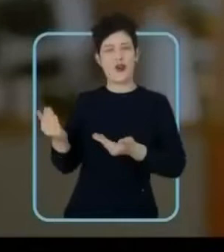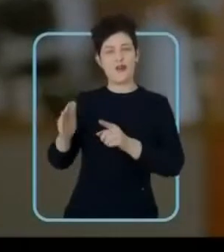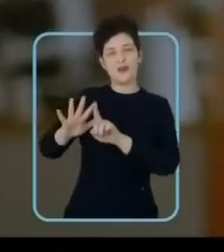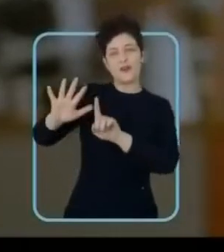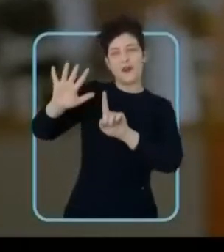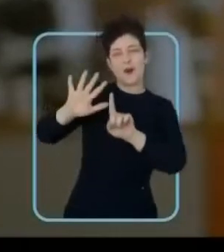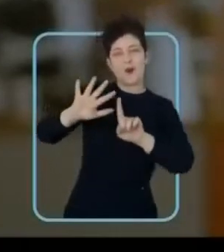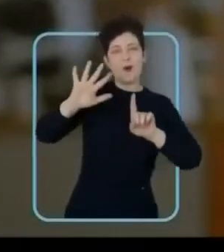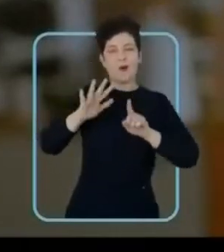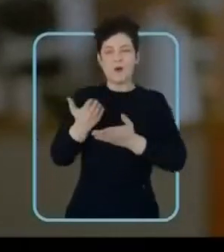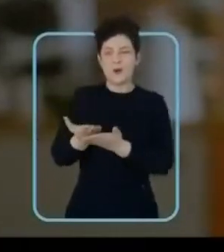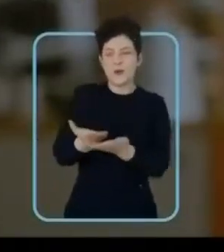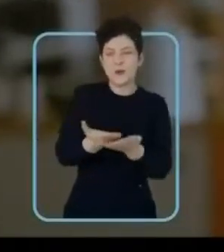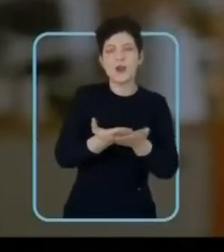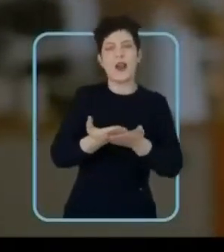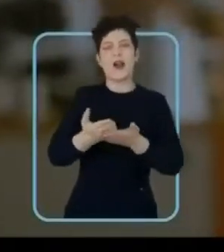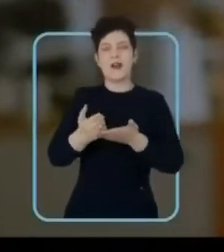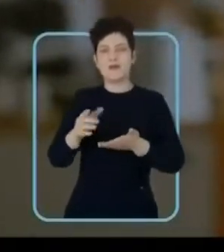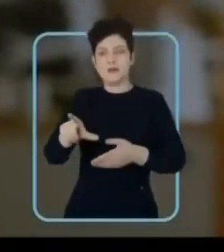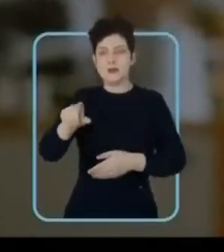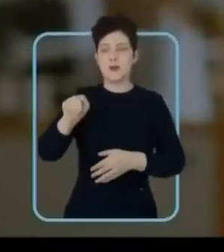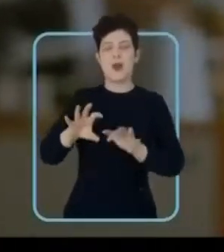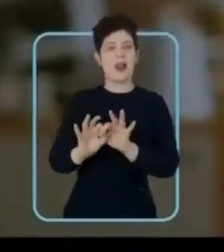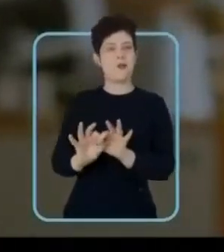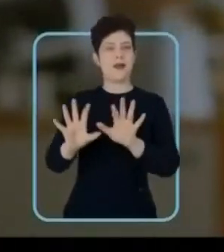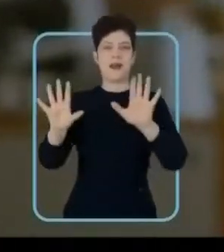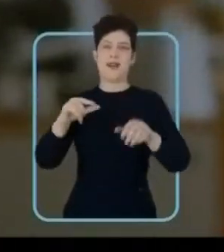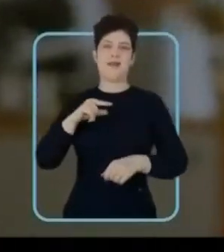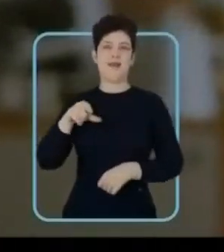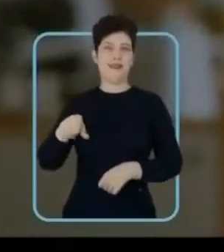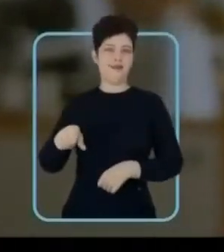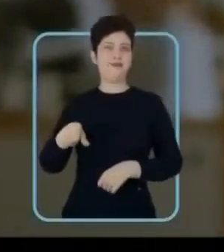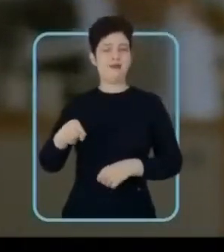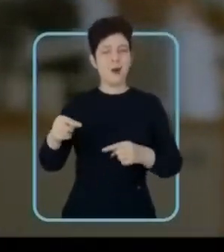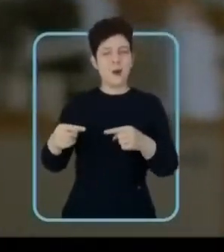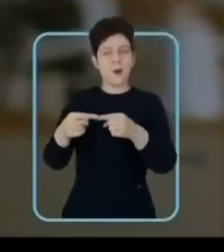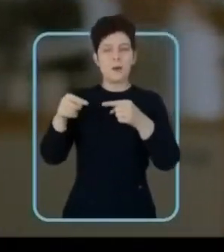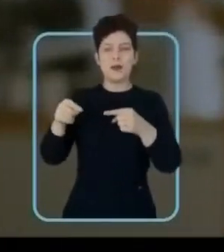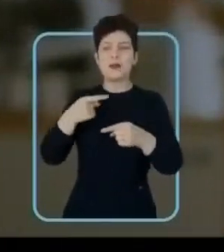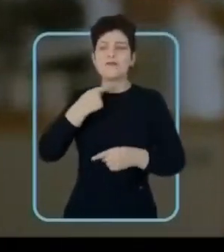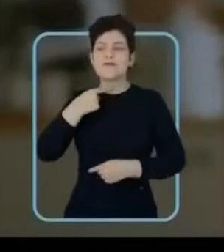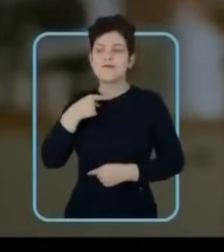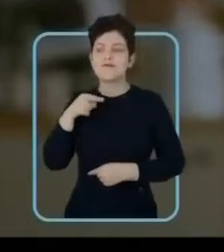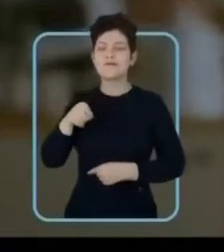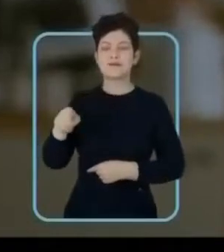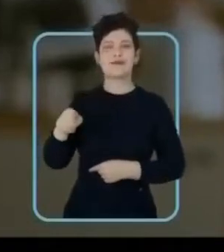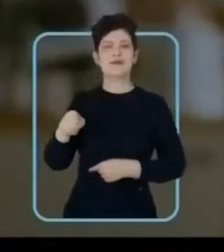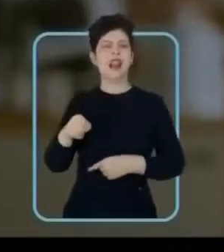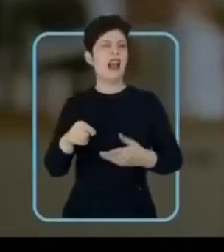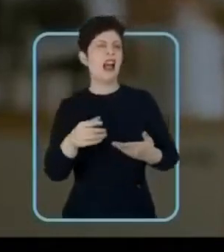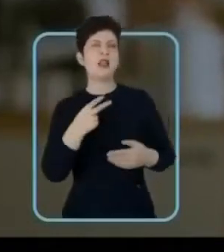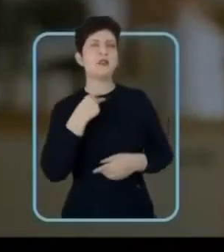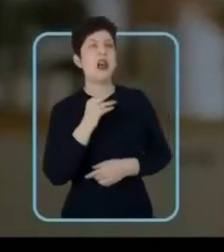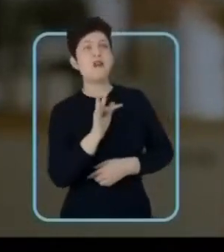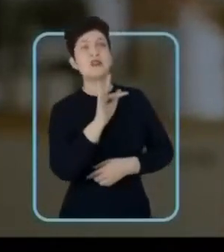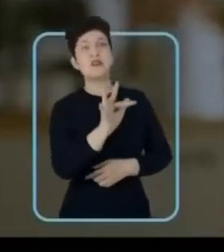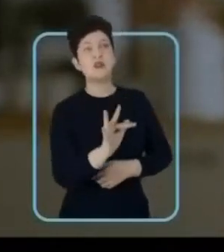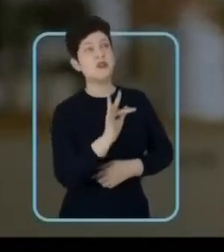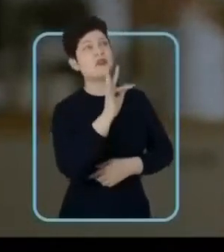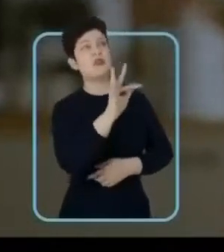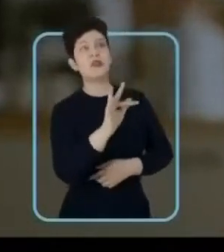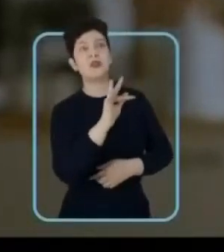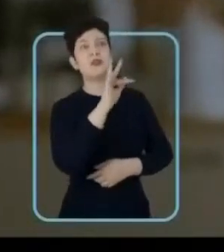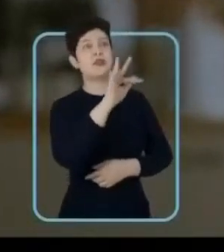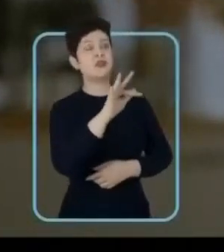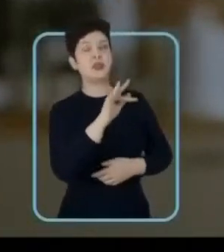para os jovens realizarem seus sonhos. Para que possam fazer escolhas com liberdade e de acordo com as suas vocações. Chega dessa conversinha de que o